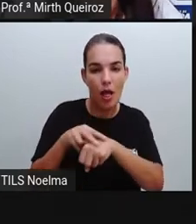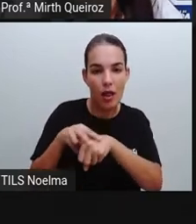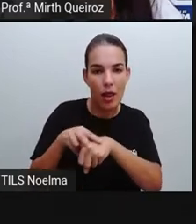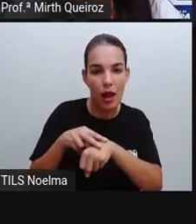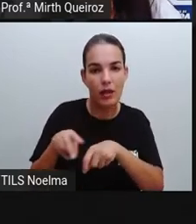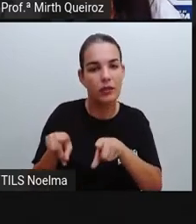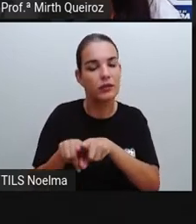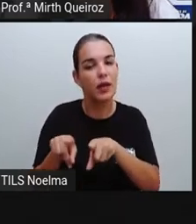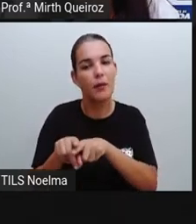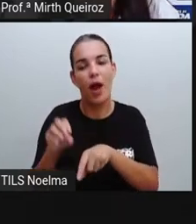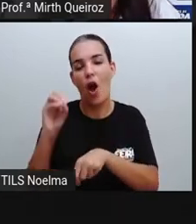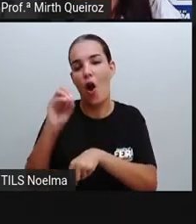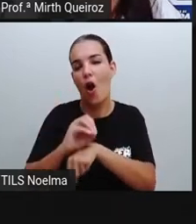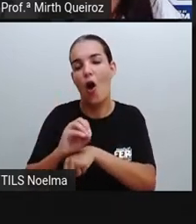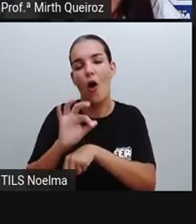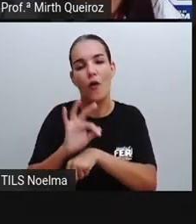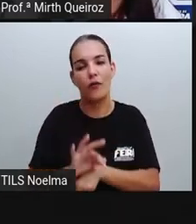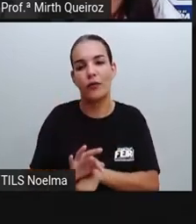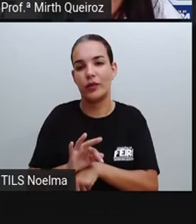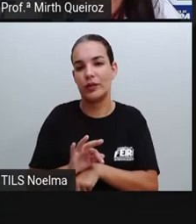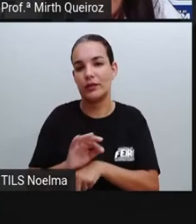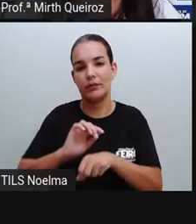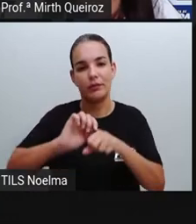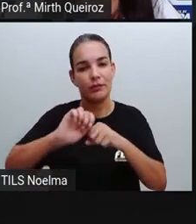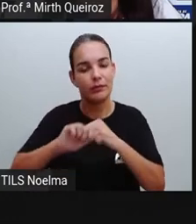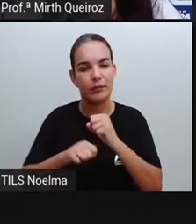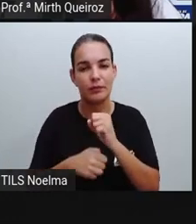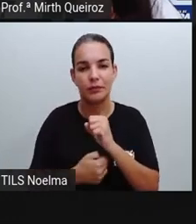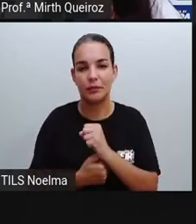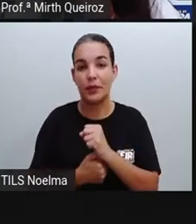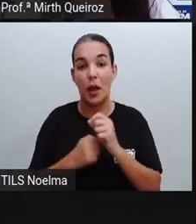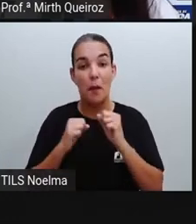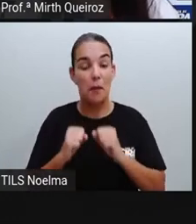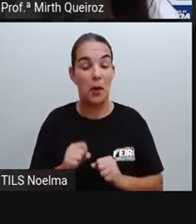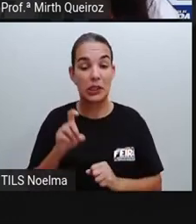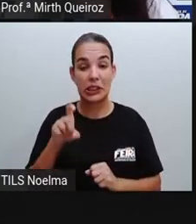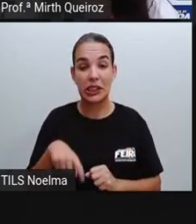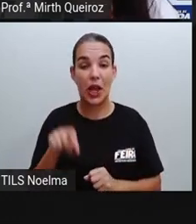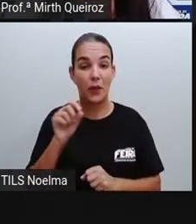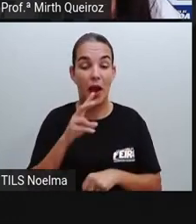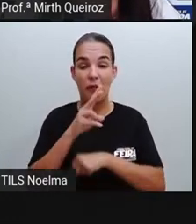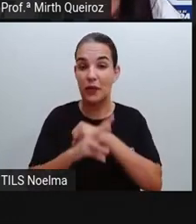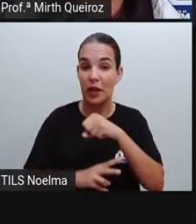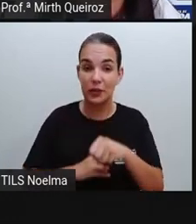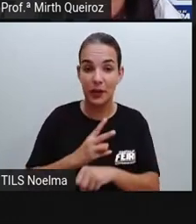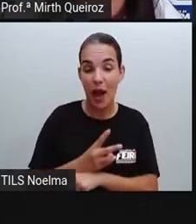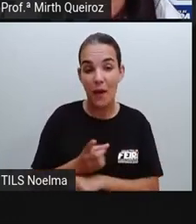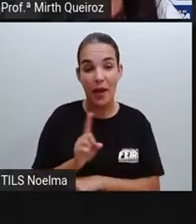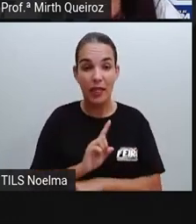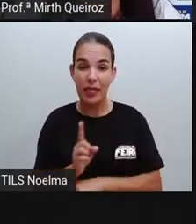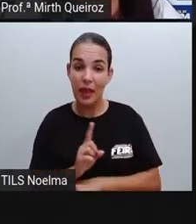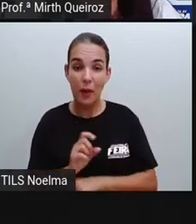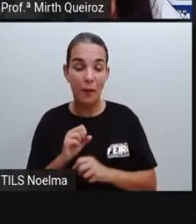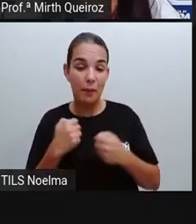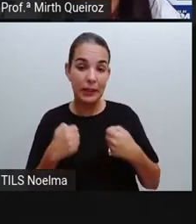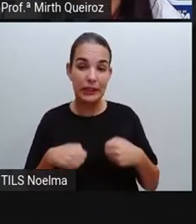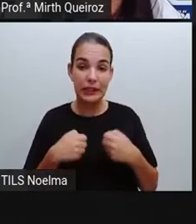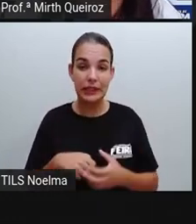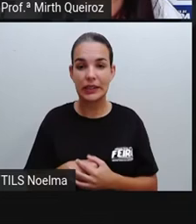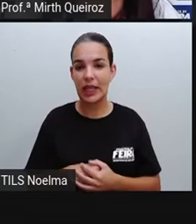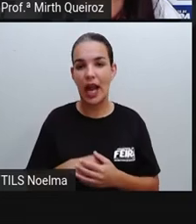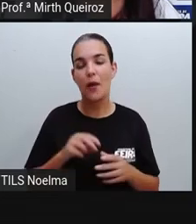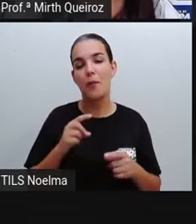também offline. Pode ser, por exemplo, utilizado num jornal virtual, né? Através dos